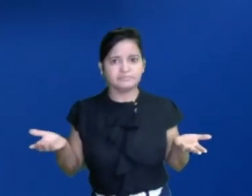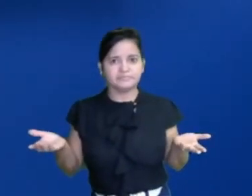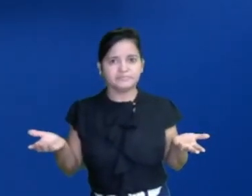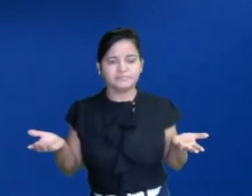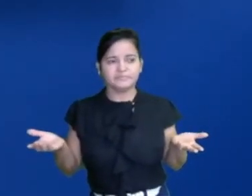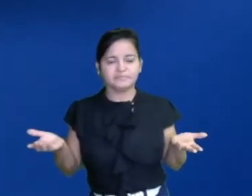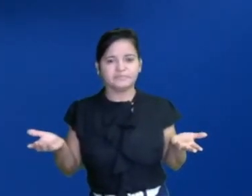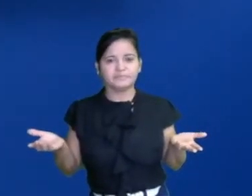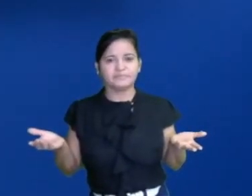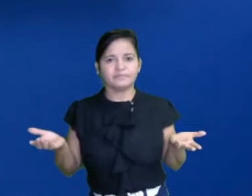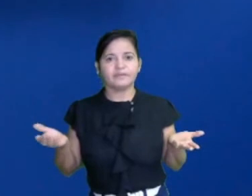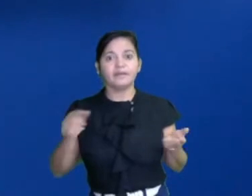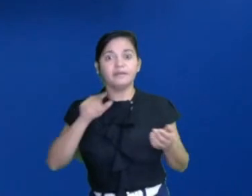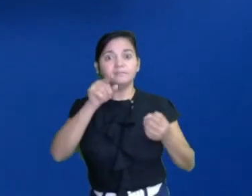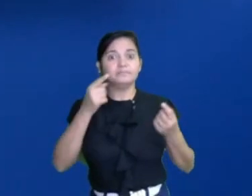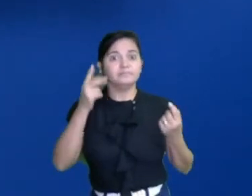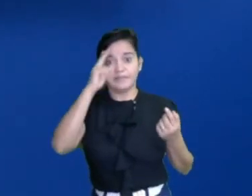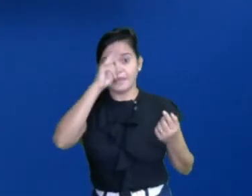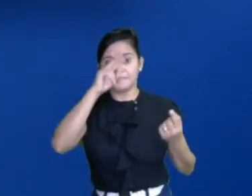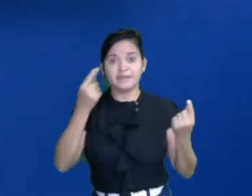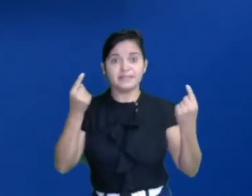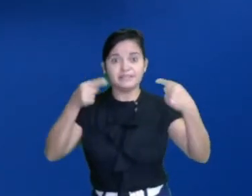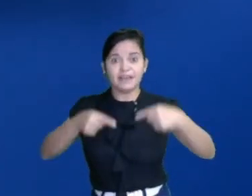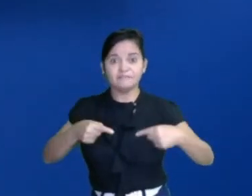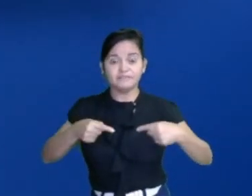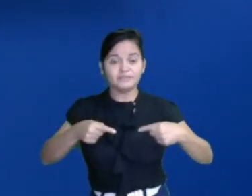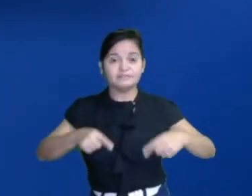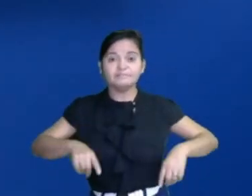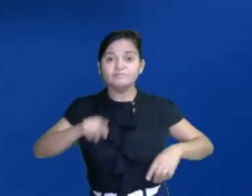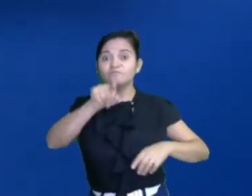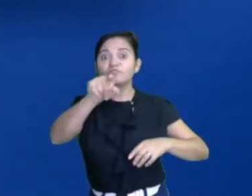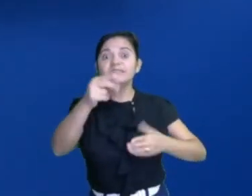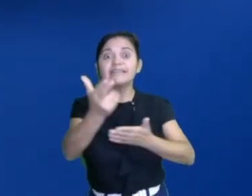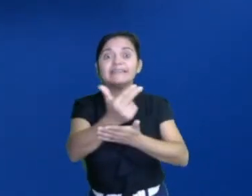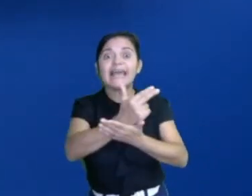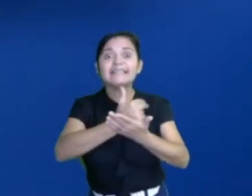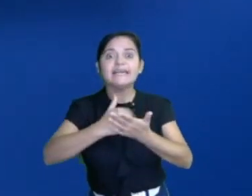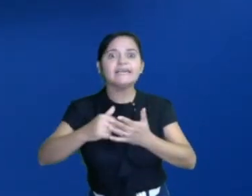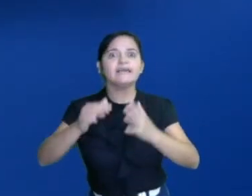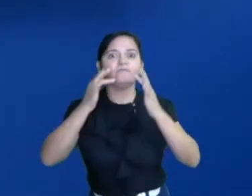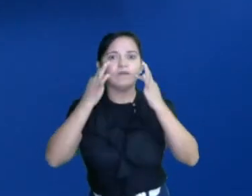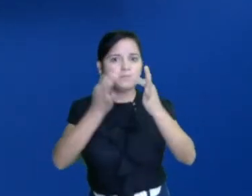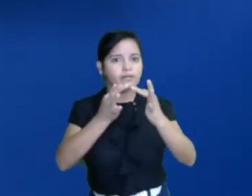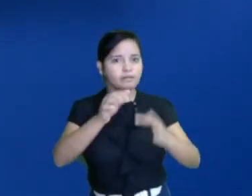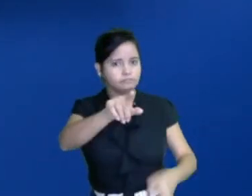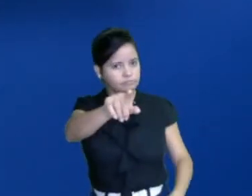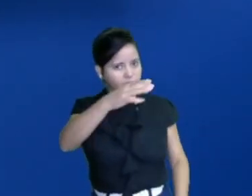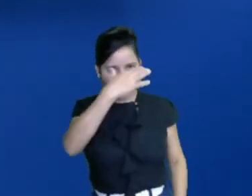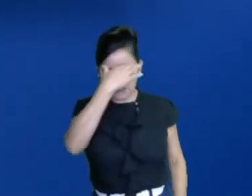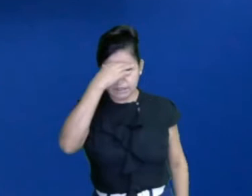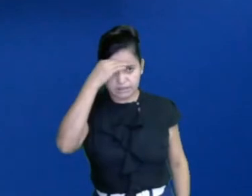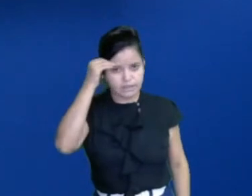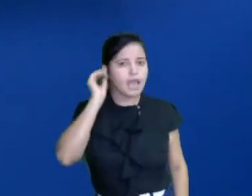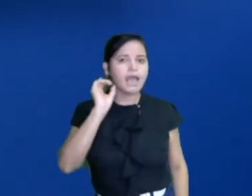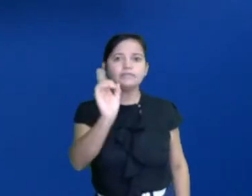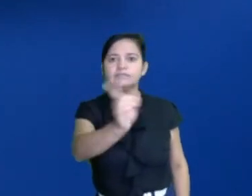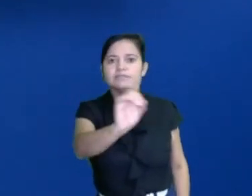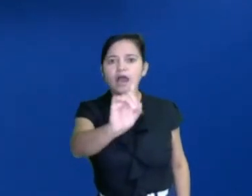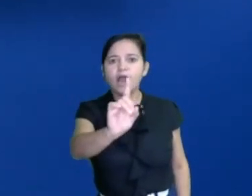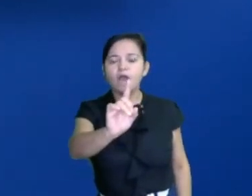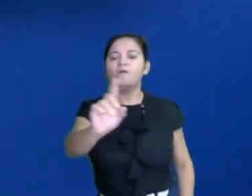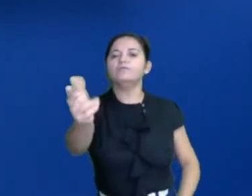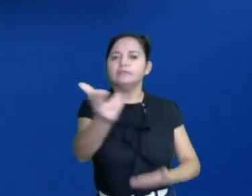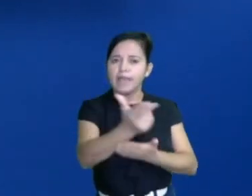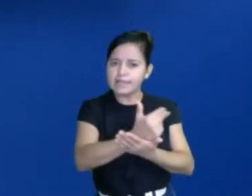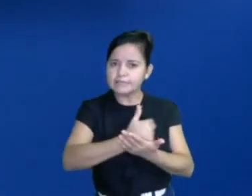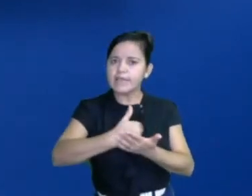Eu coloquei o primeiro desafio pra você que foi desenhar a sua família. Ó, não vai esquecer, tá? Desenha a tua família e